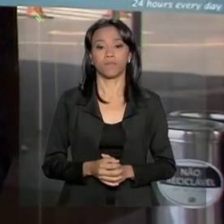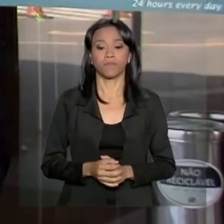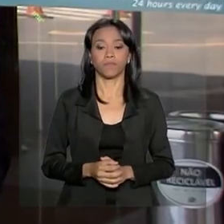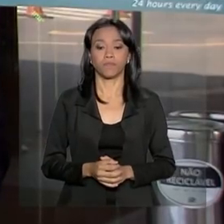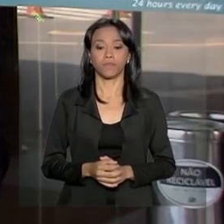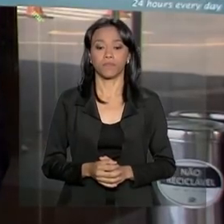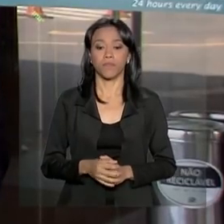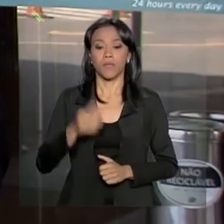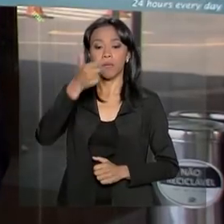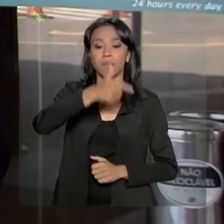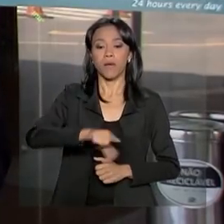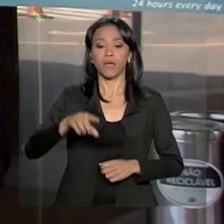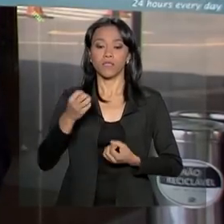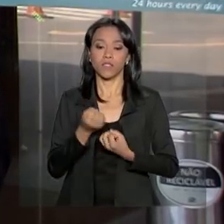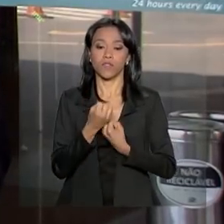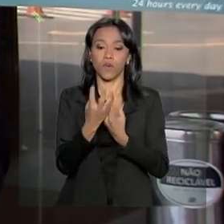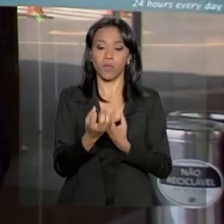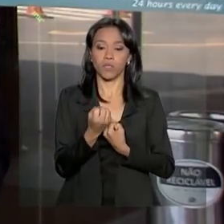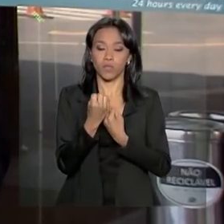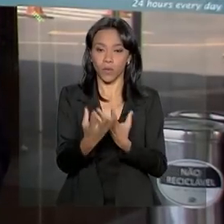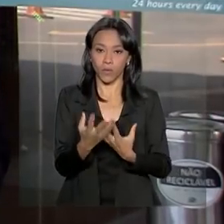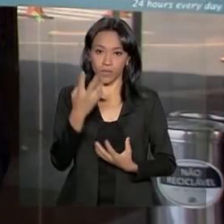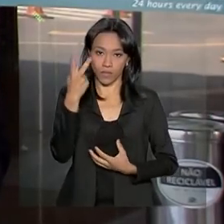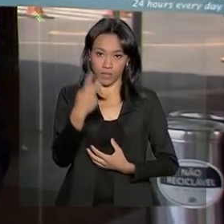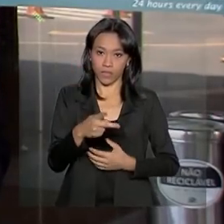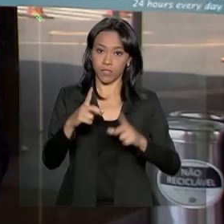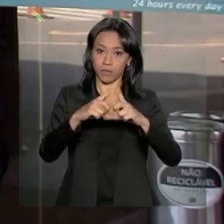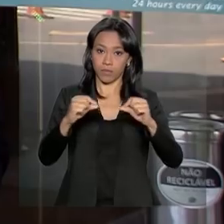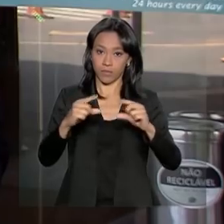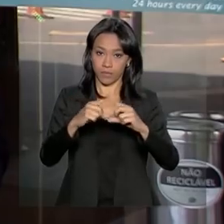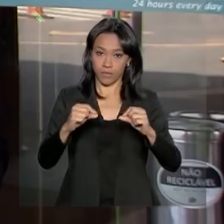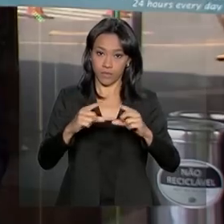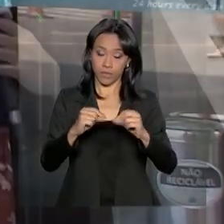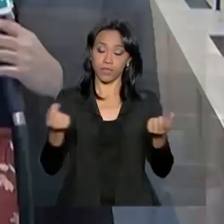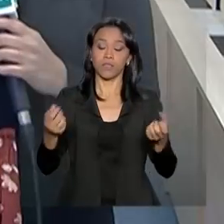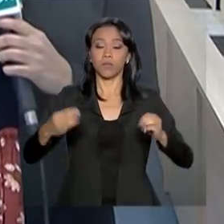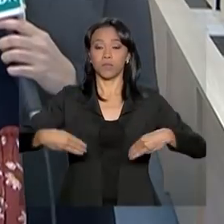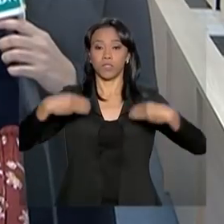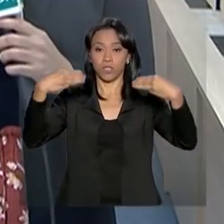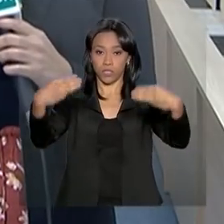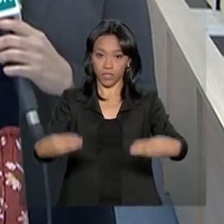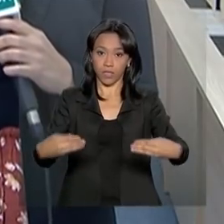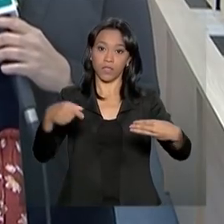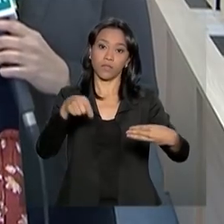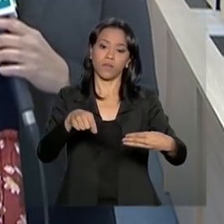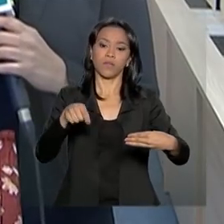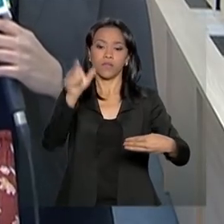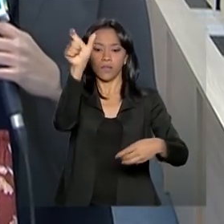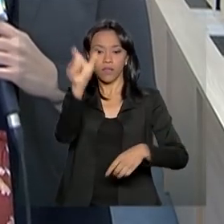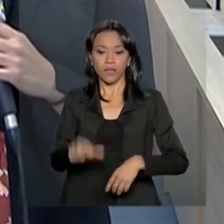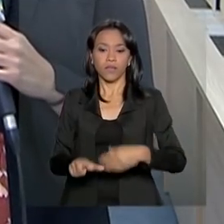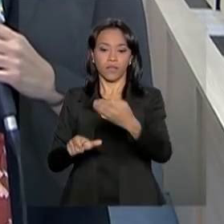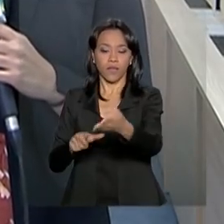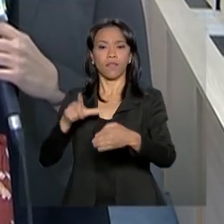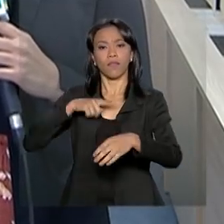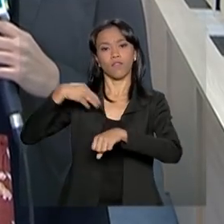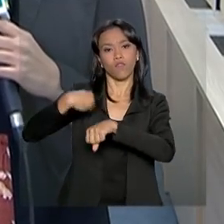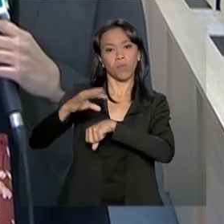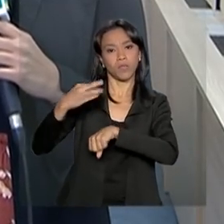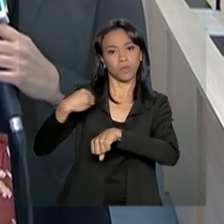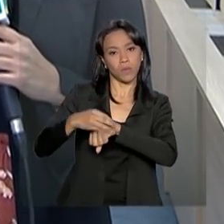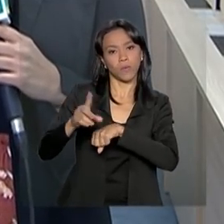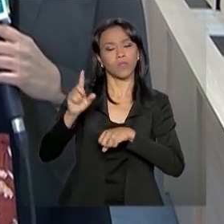Vamos agora com mais informações diretamente de Brasília, do Ministério da Infraestrutura, onde a repórter Gabriela Noronha tem informações